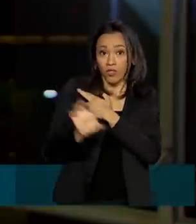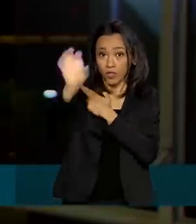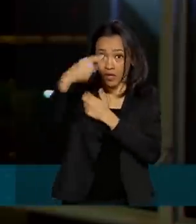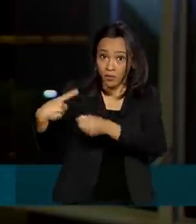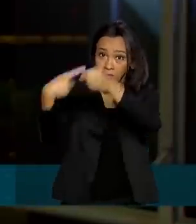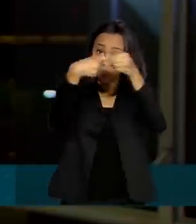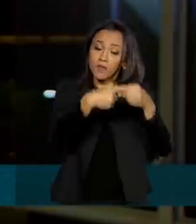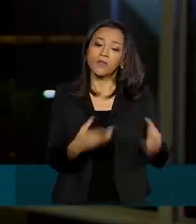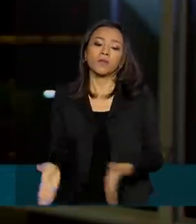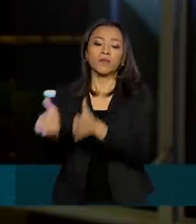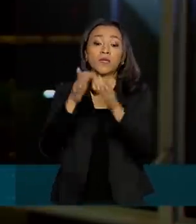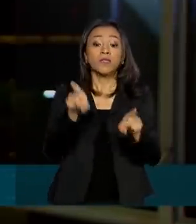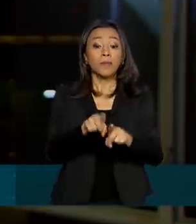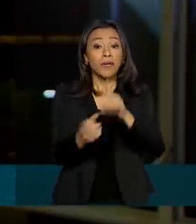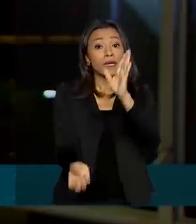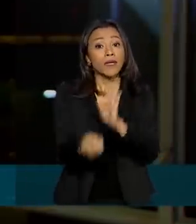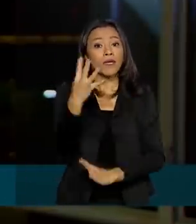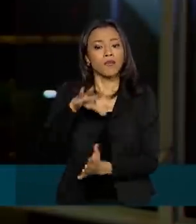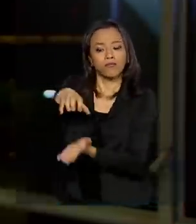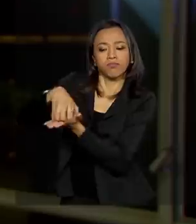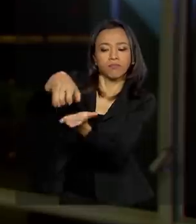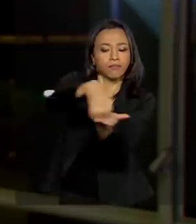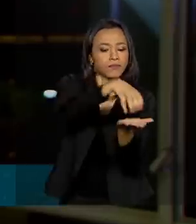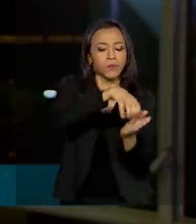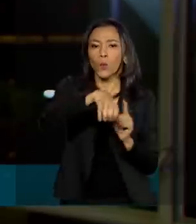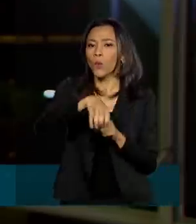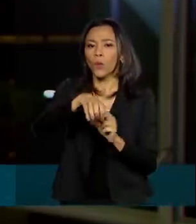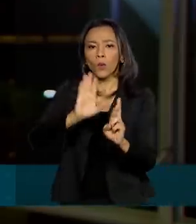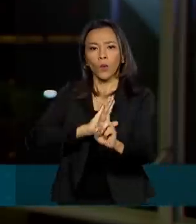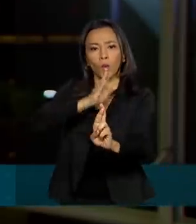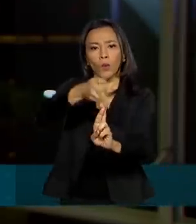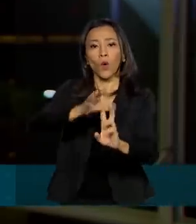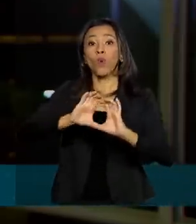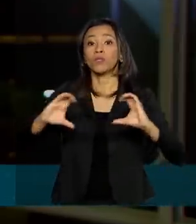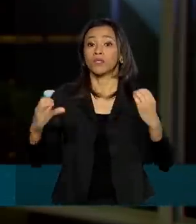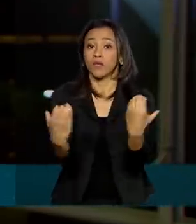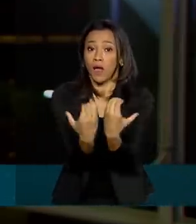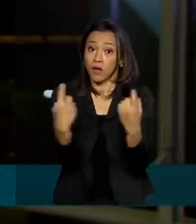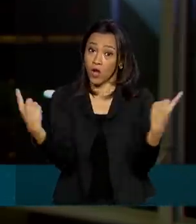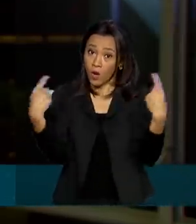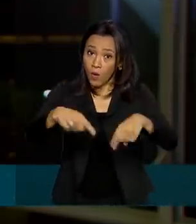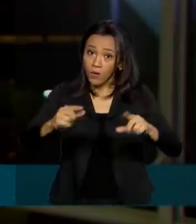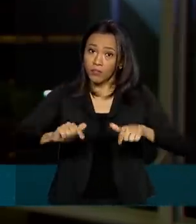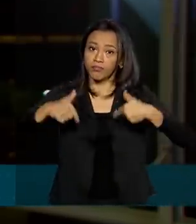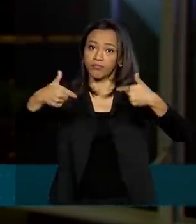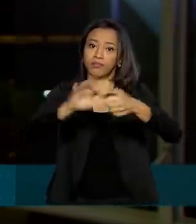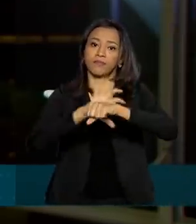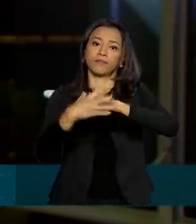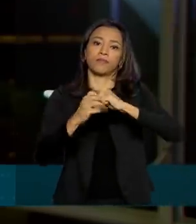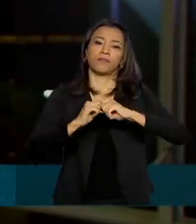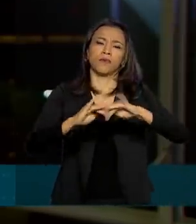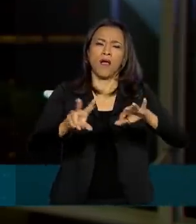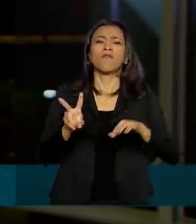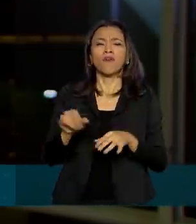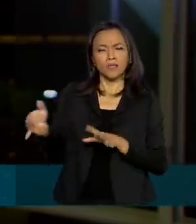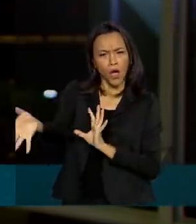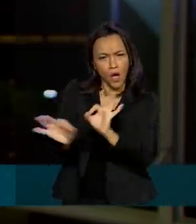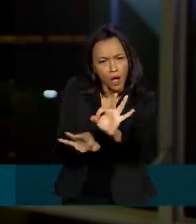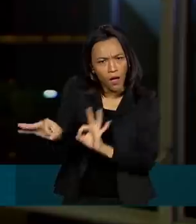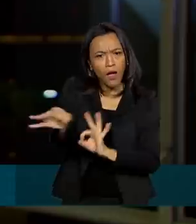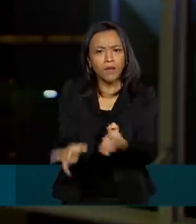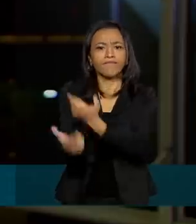a criação de centros comunitários para reforçar o enfrentamento à Covid-19. O espaço deve ser estruturado pelas